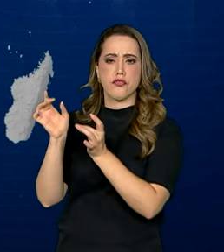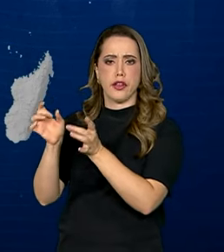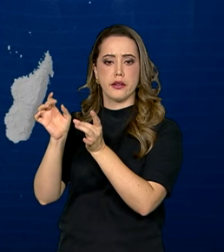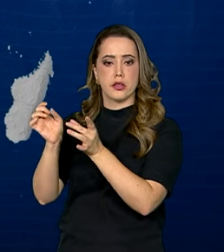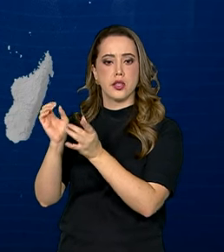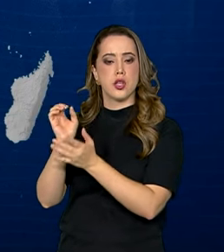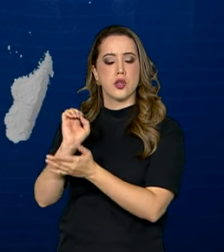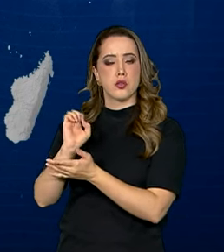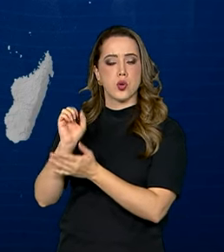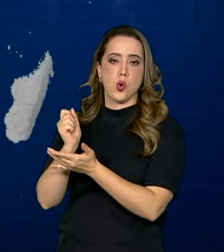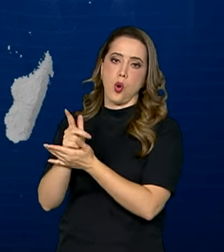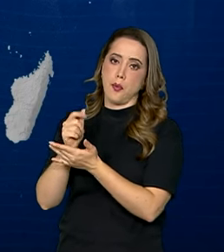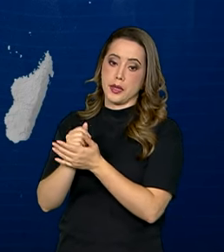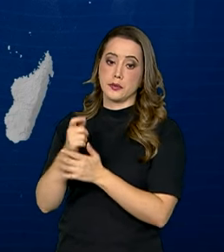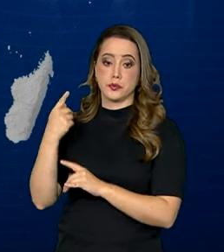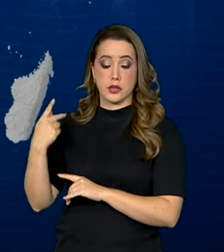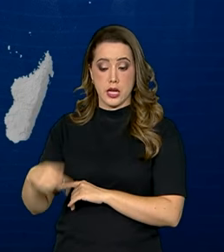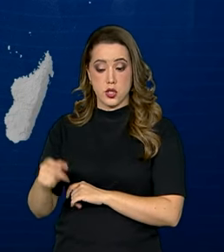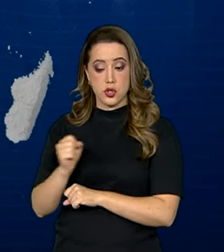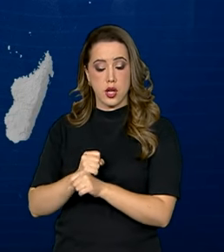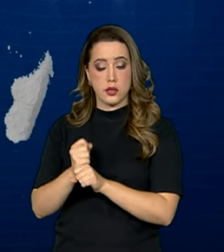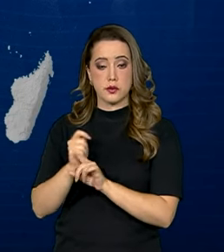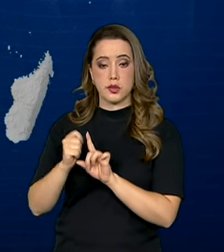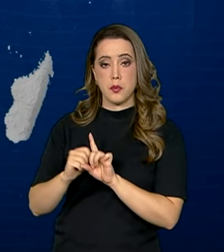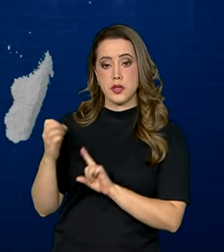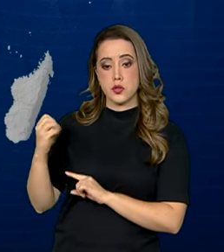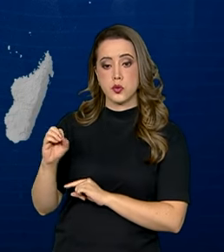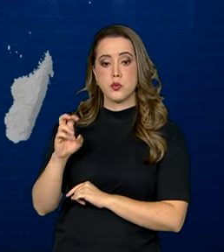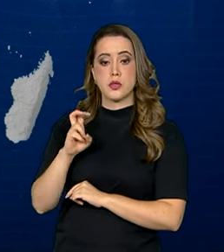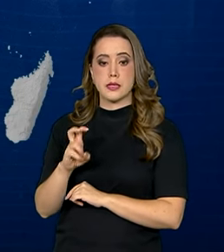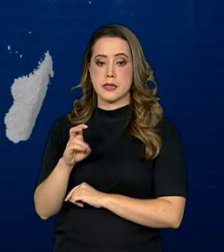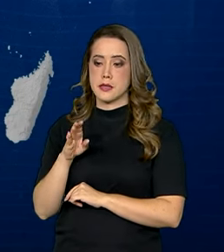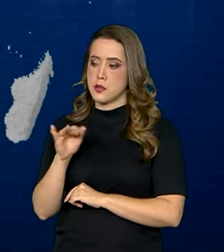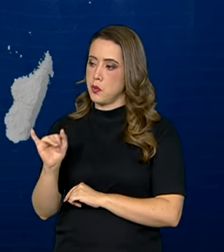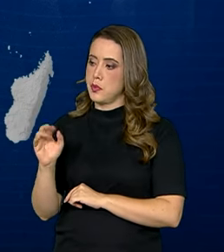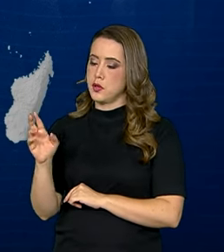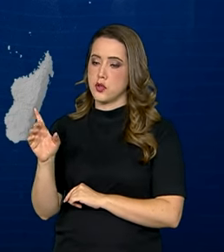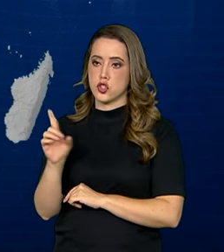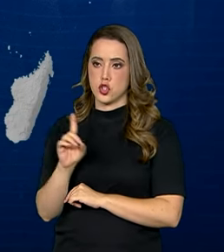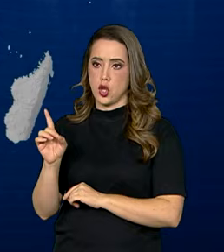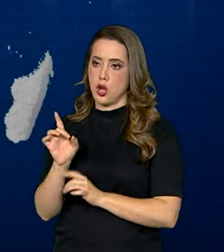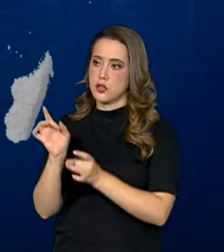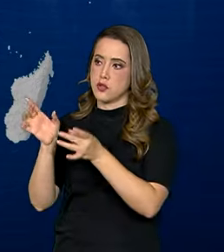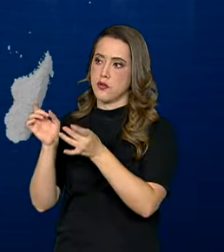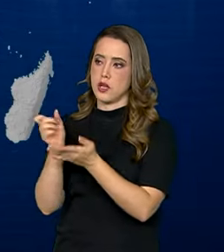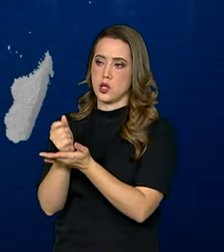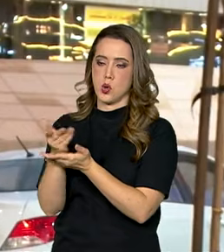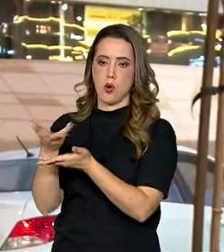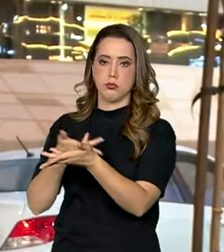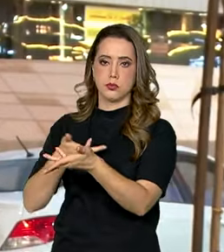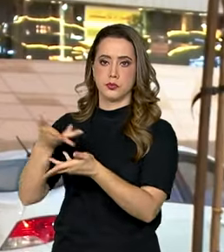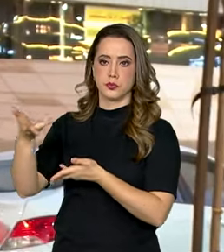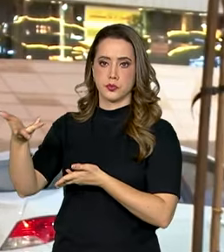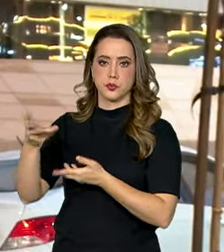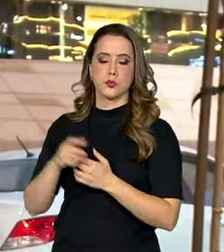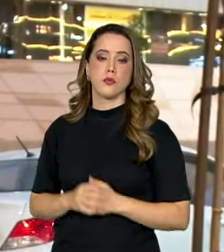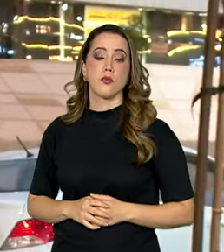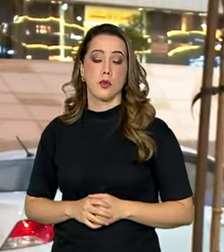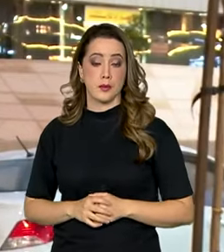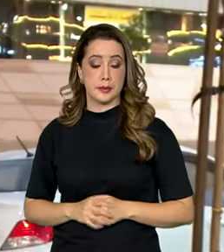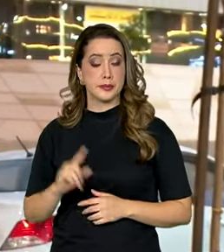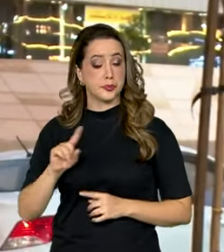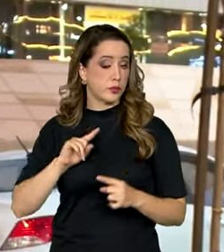Só este ano, até o mês de outubro, foram 5 bilhões de dólares em transações, segundo o Itamaraty. É com essa